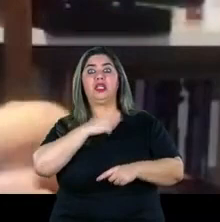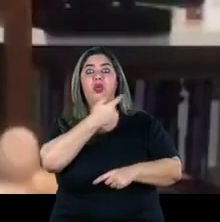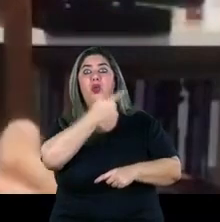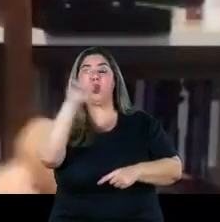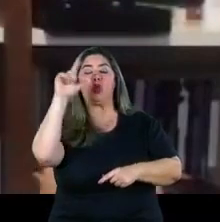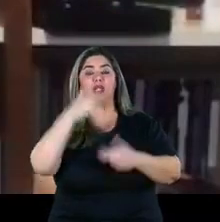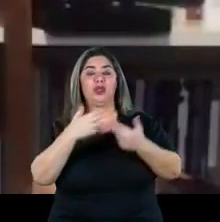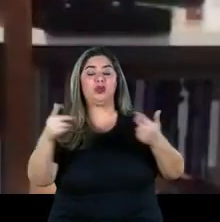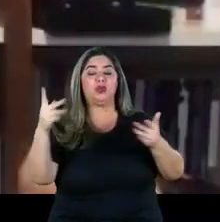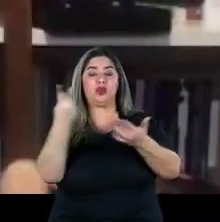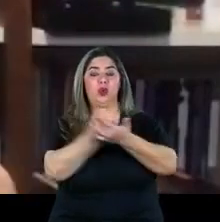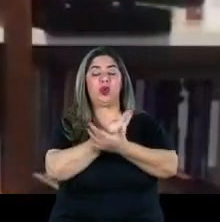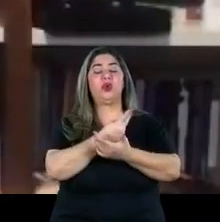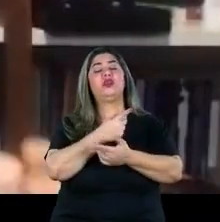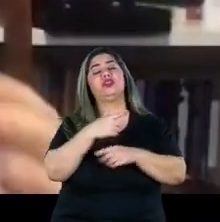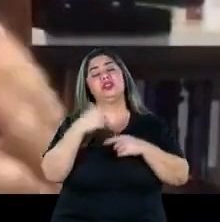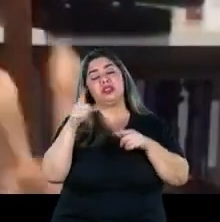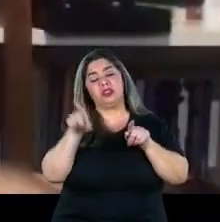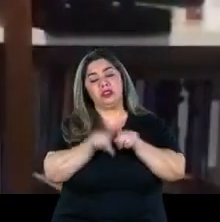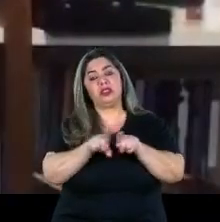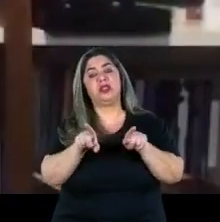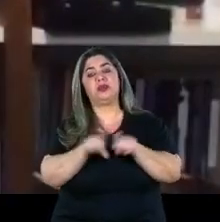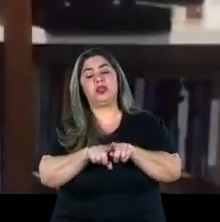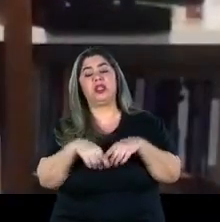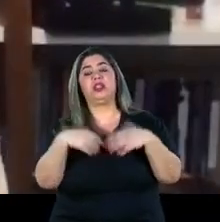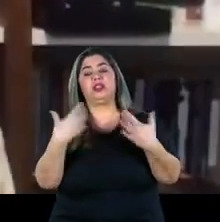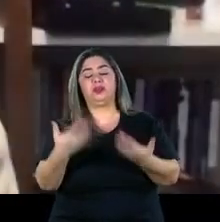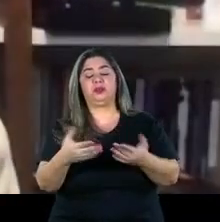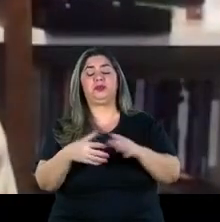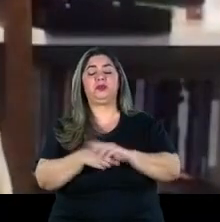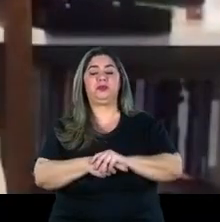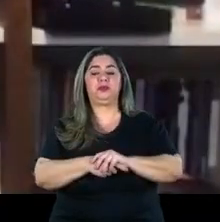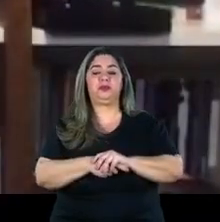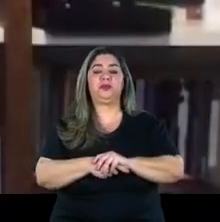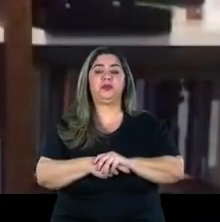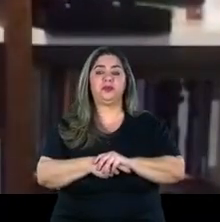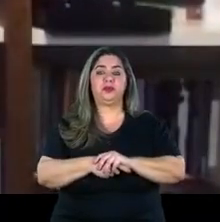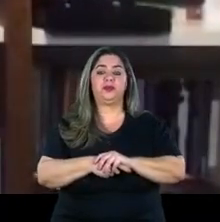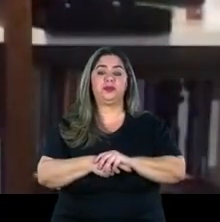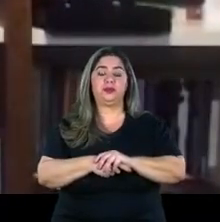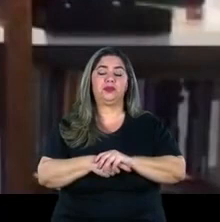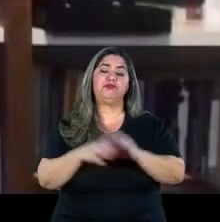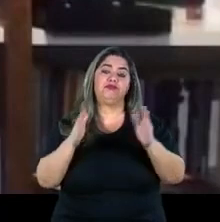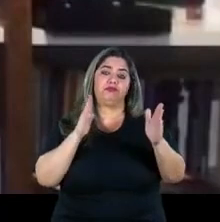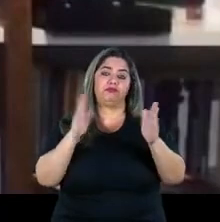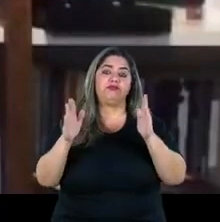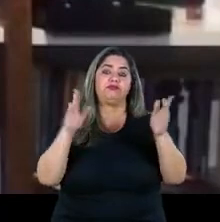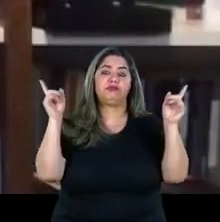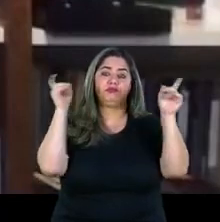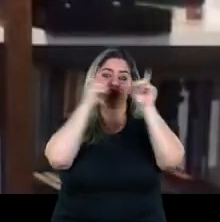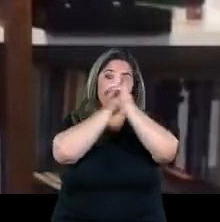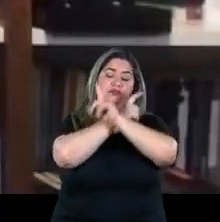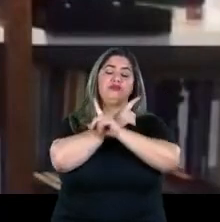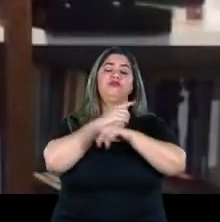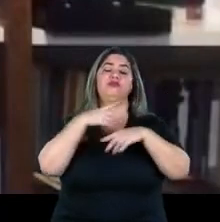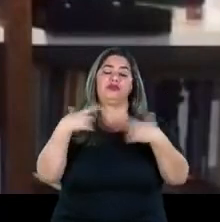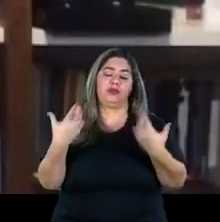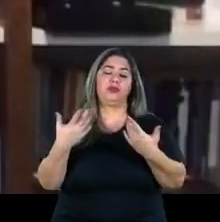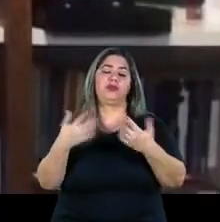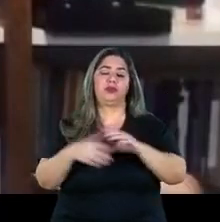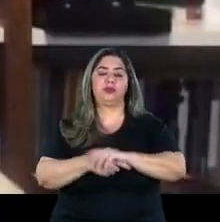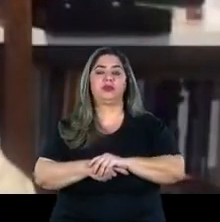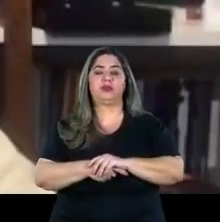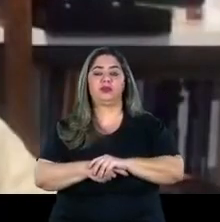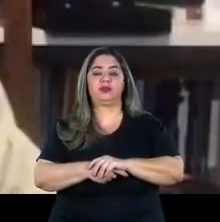e outros impedimentos de outra ordem quando as instituições também são abaladas para as questões graves do ser humano